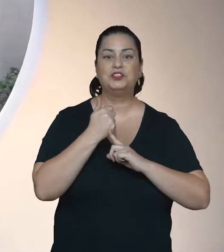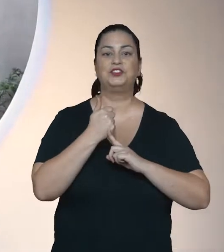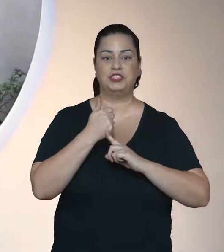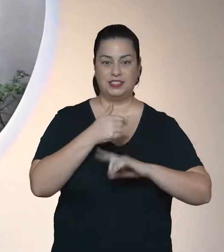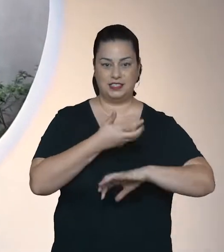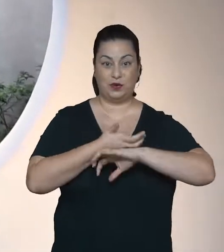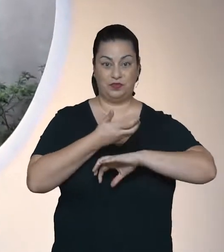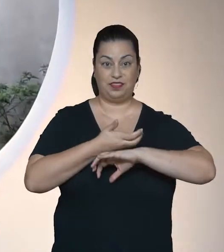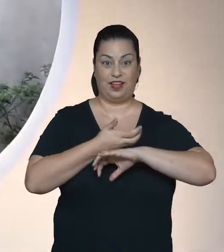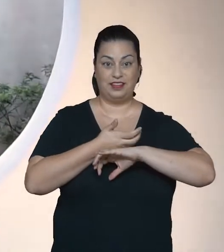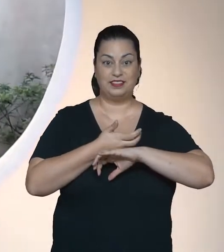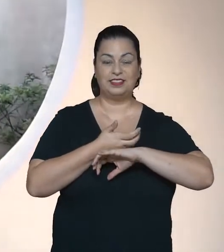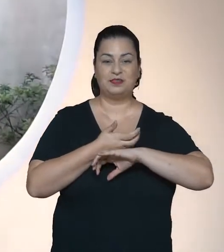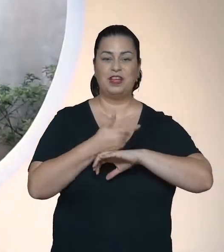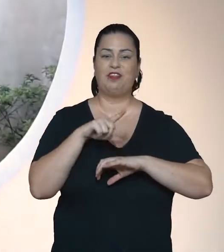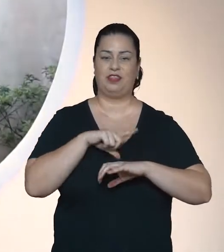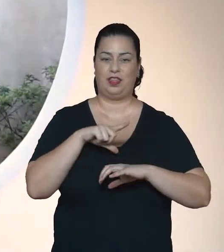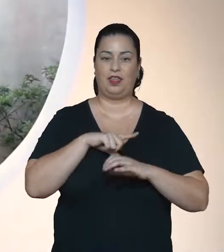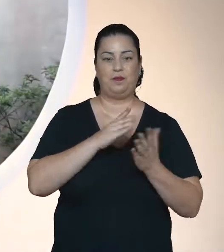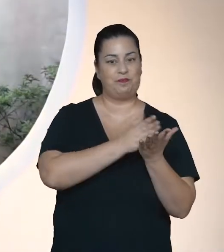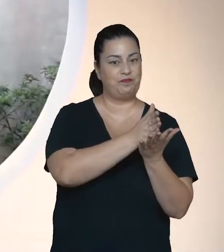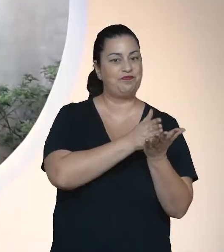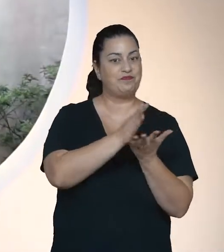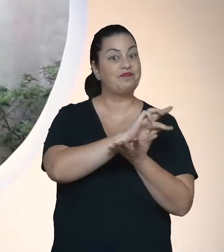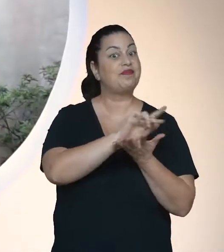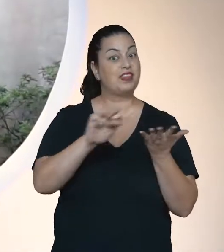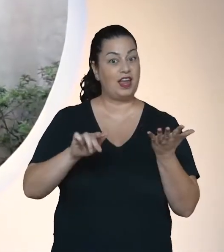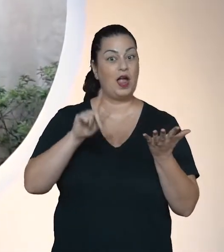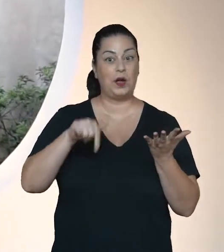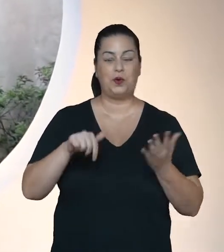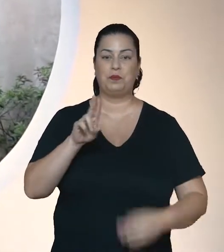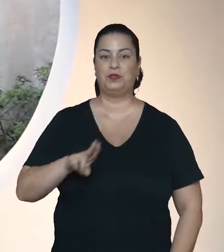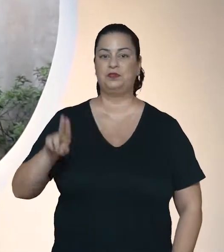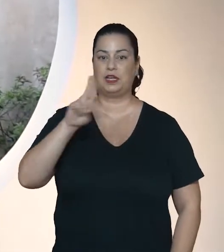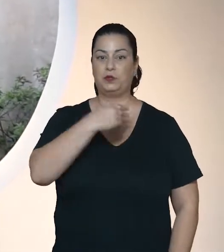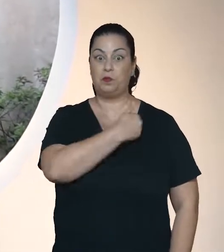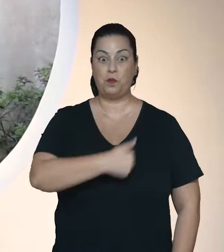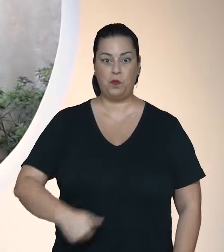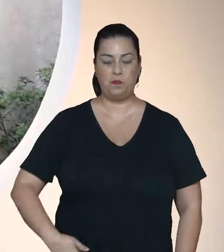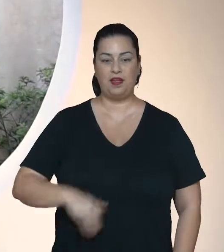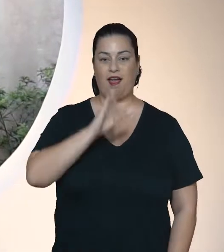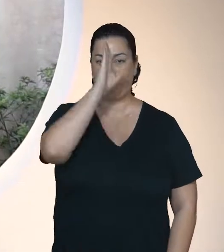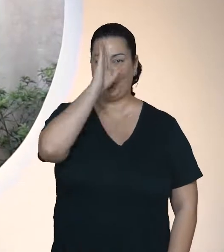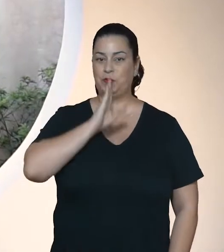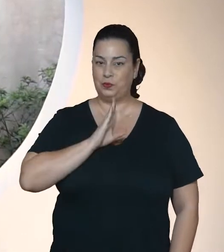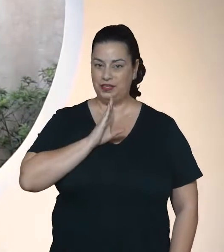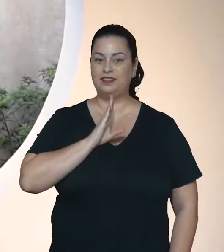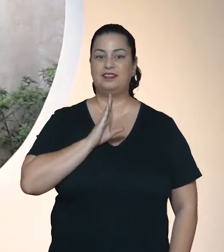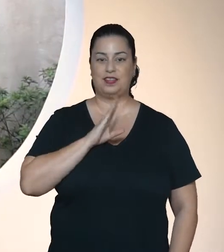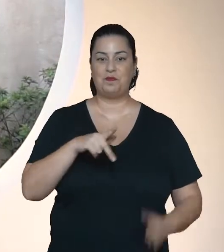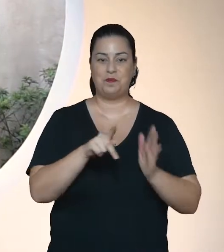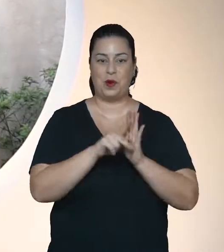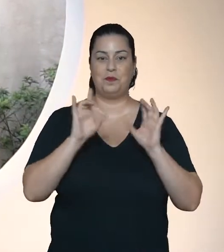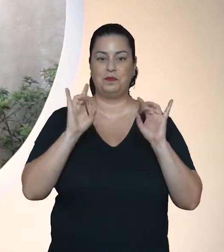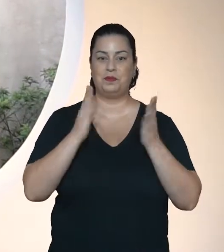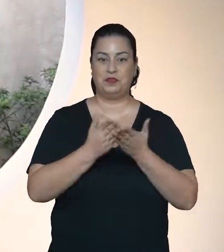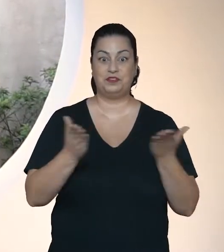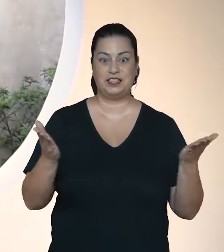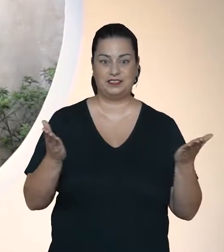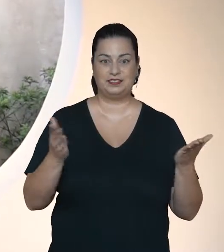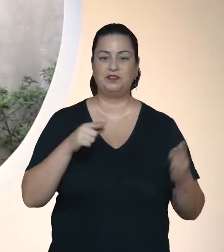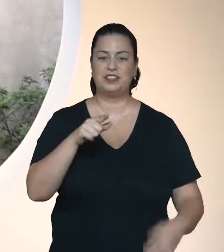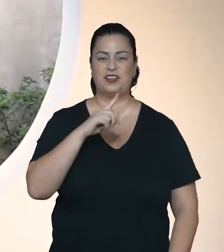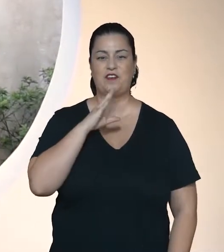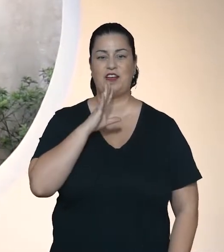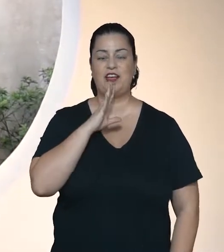Catarina tem caminhos. É uma universidade pública, gratuita e inteira feita para você. Conhece a